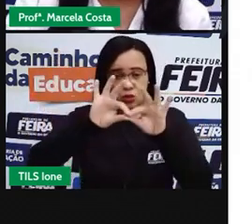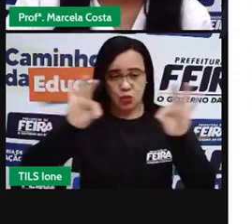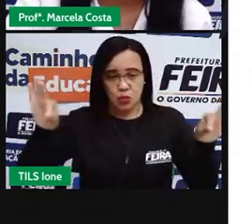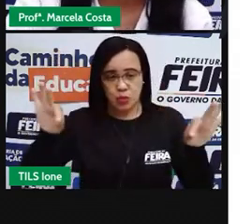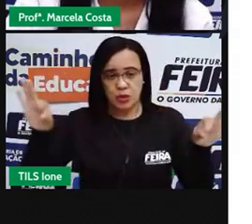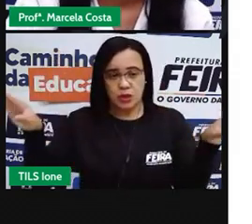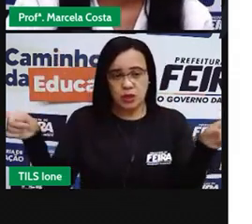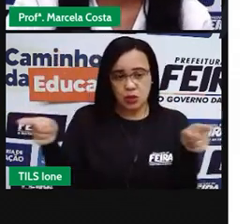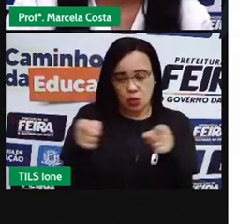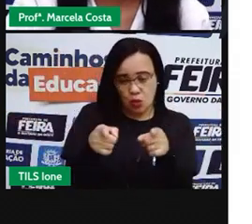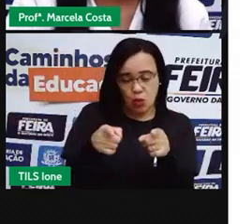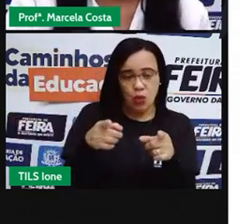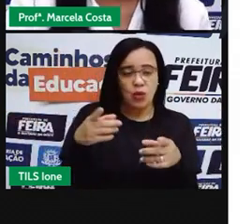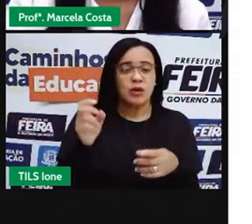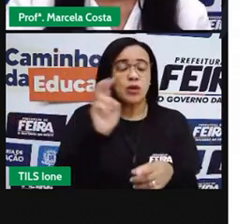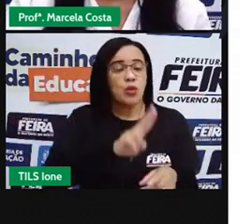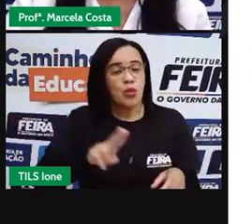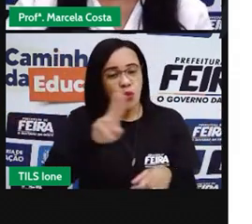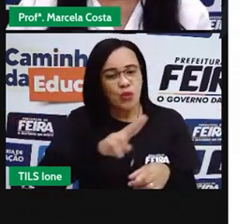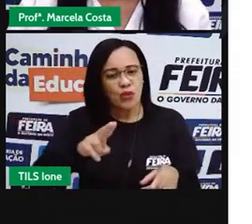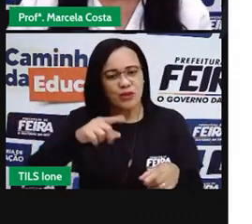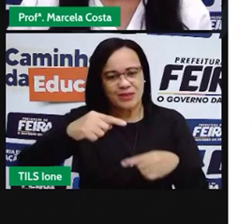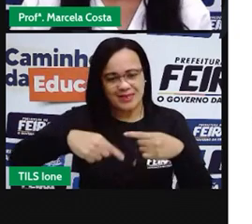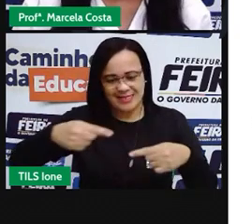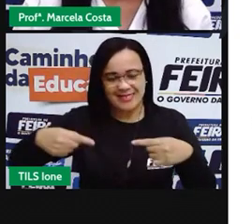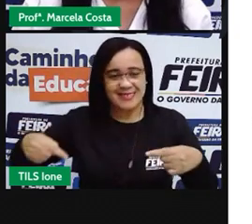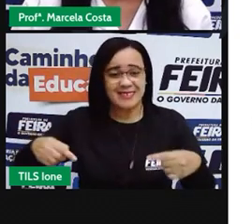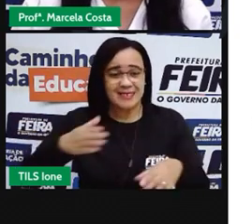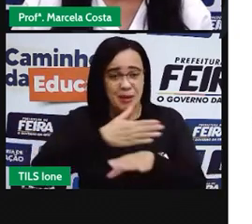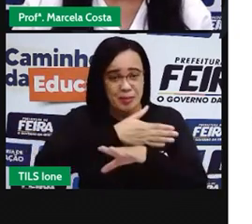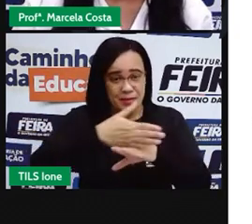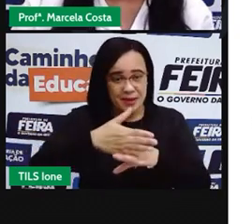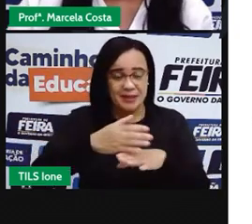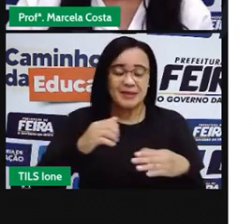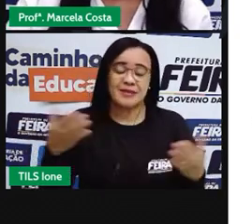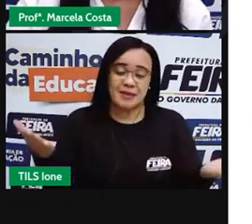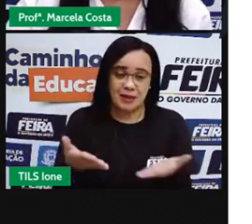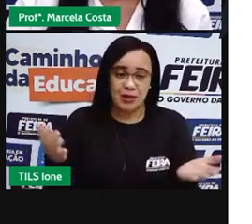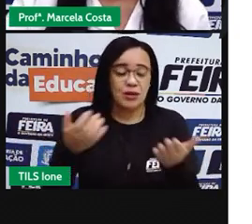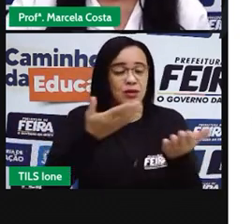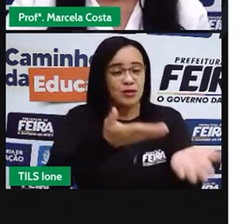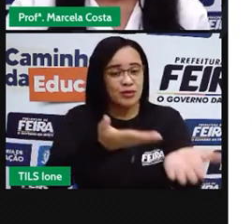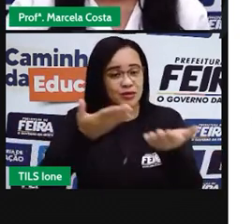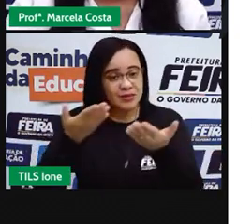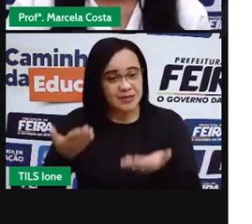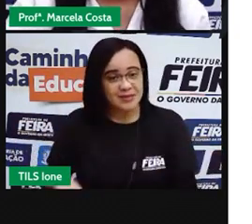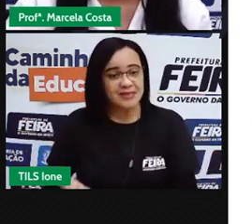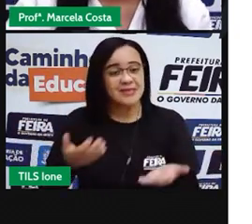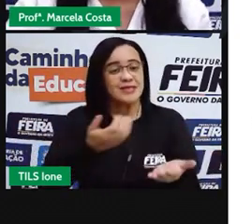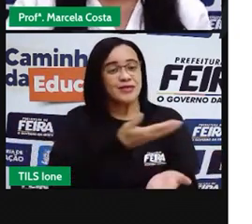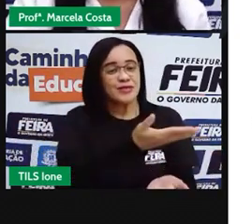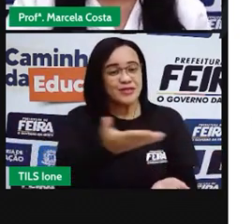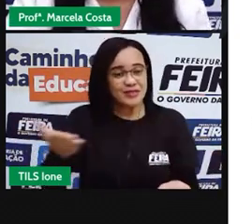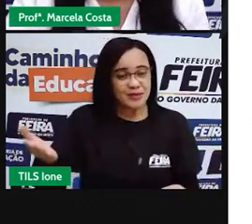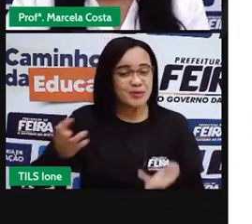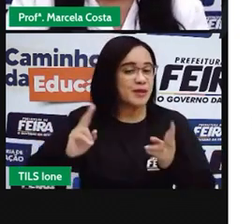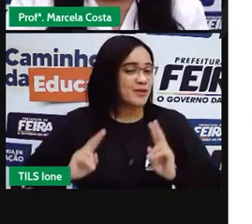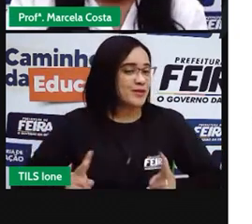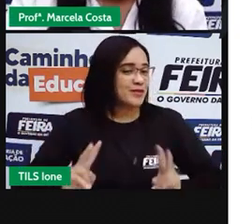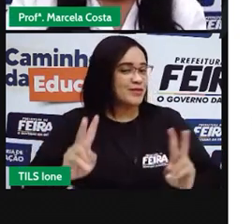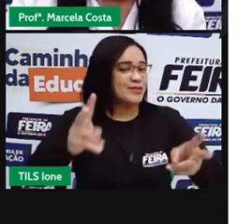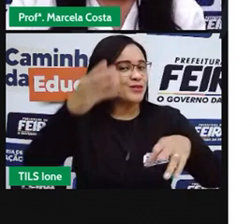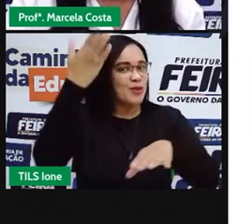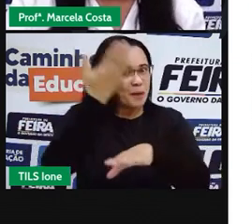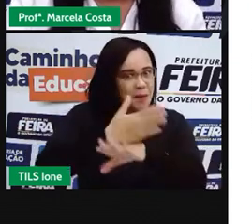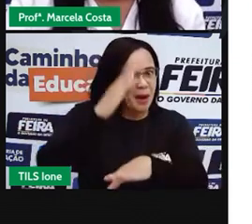pra fazer isso, tá certo? Agora eu quero convidar vocês pra continuar colocando esse